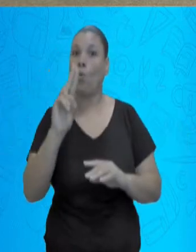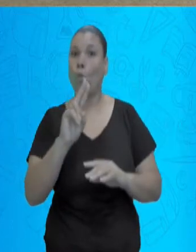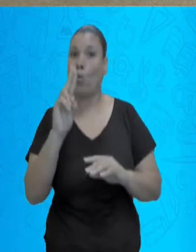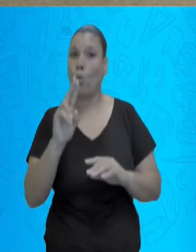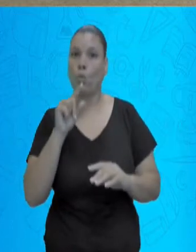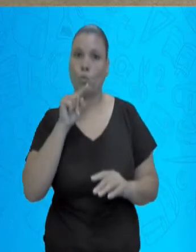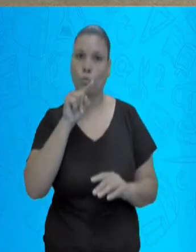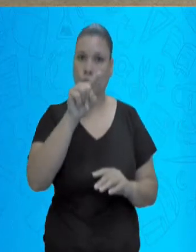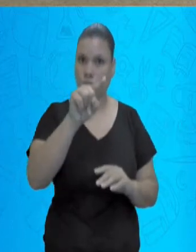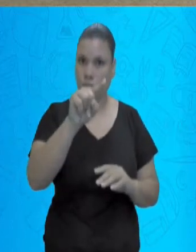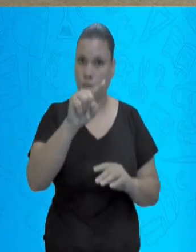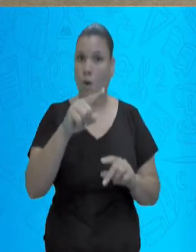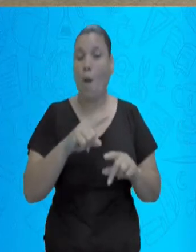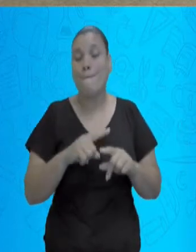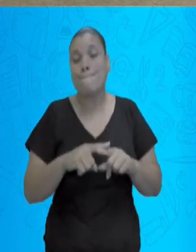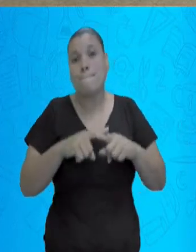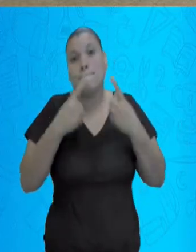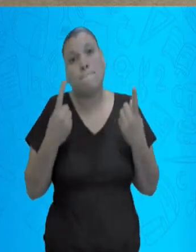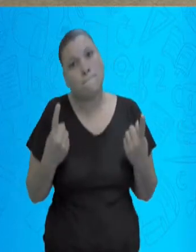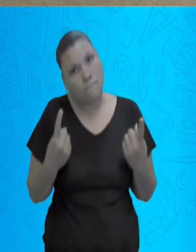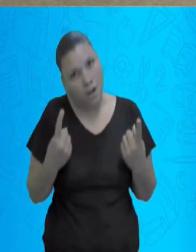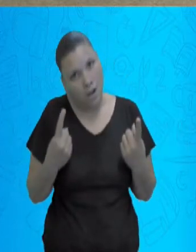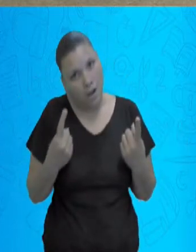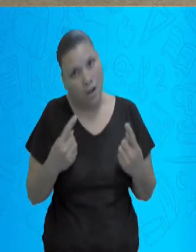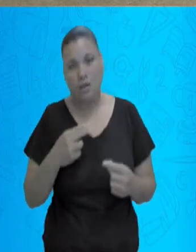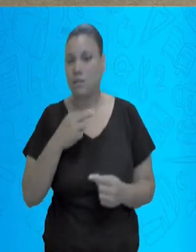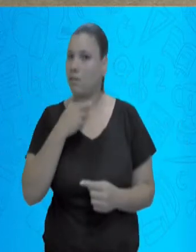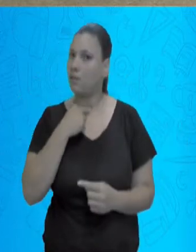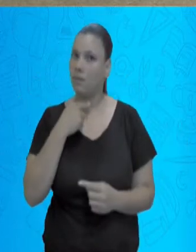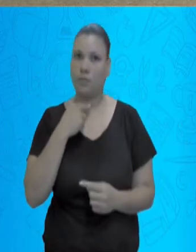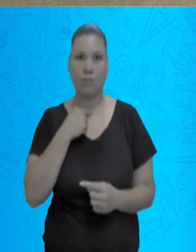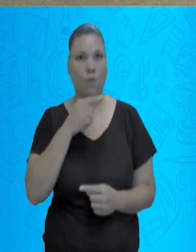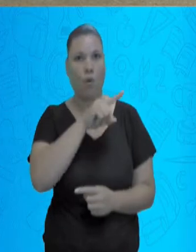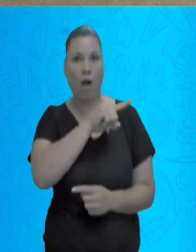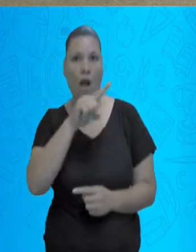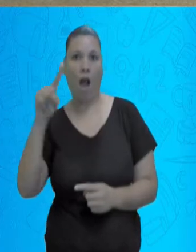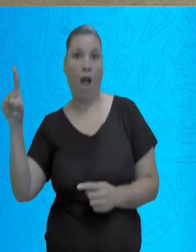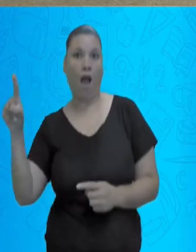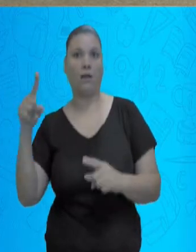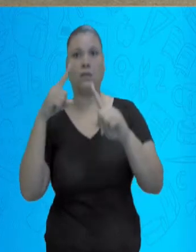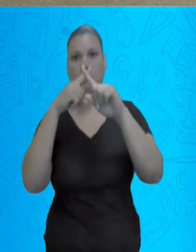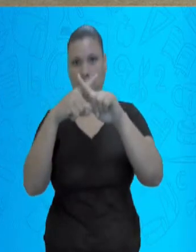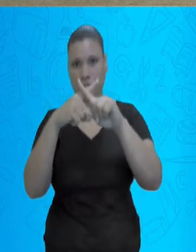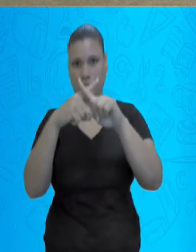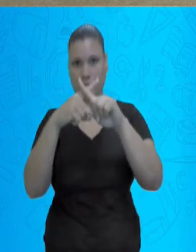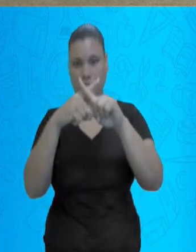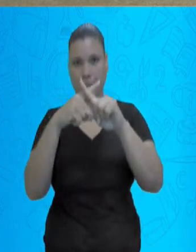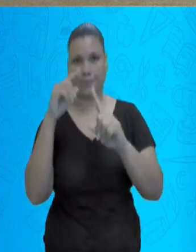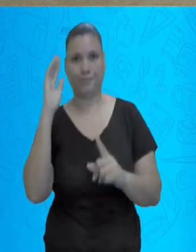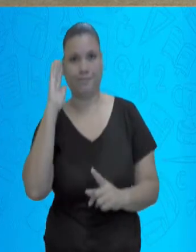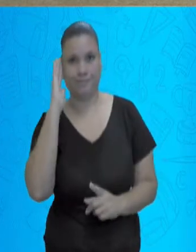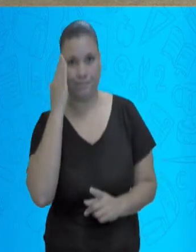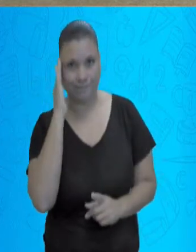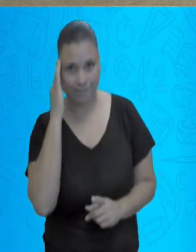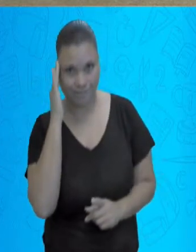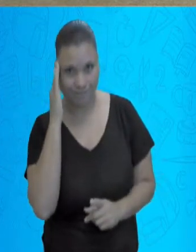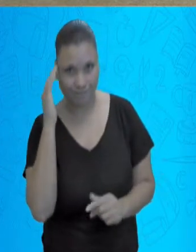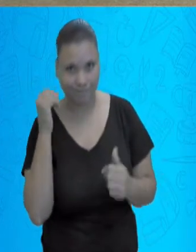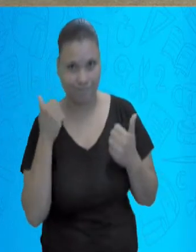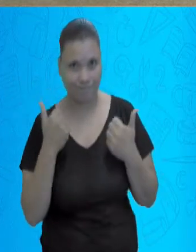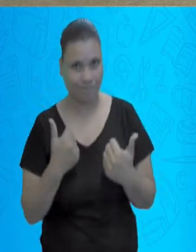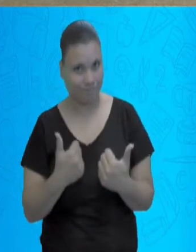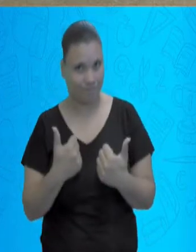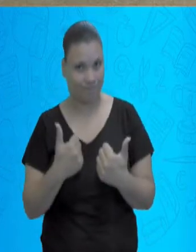a gente fazer juntinhos, nessa aula, pontos e linha. Lembrando, mais uma vez, que você não pode